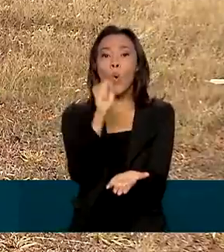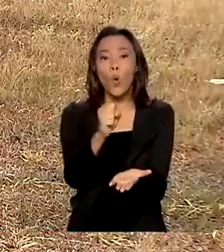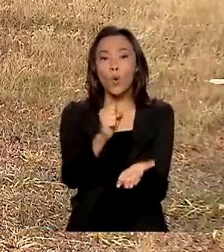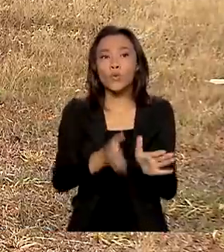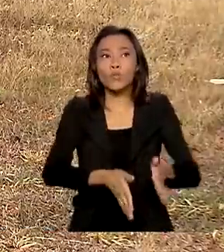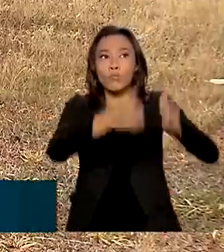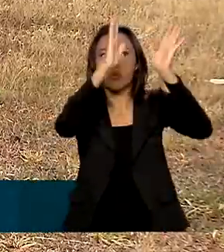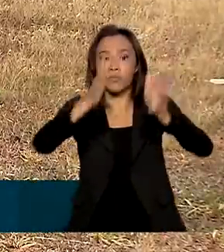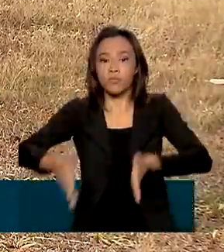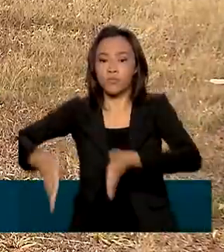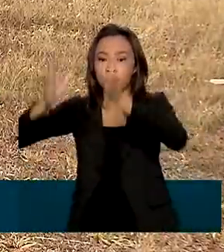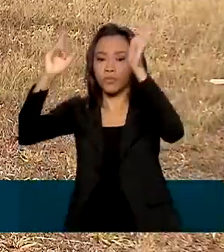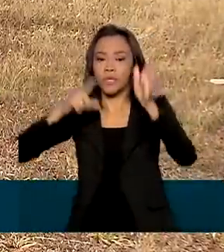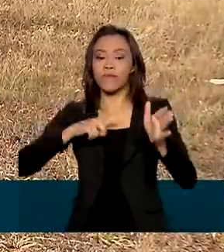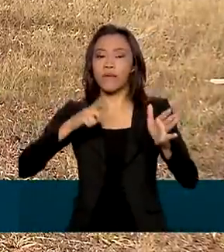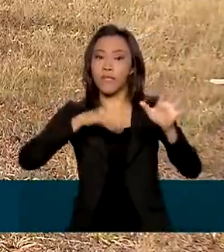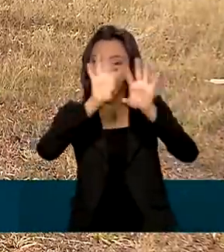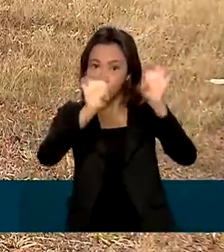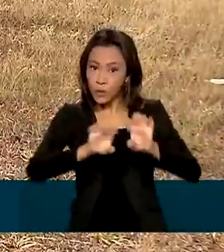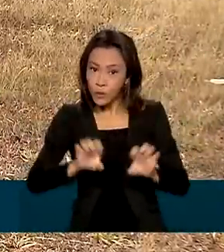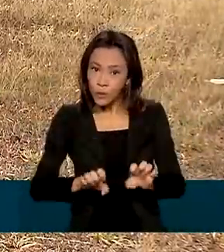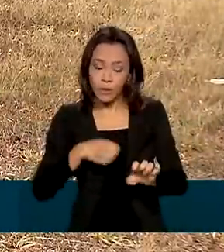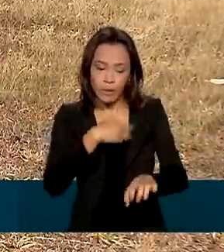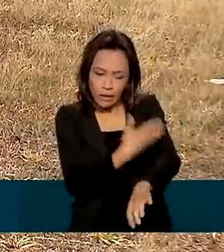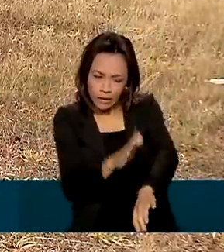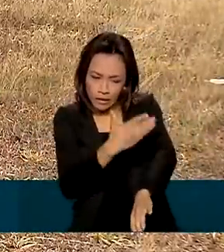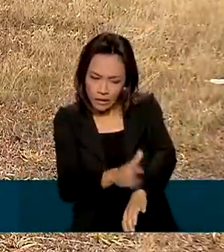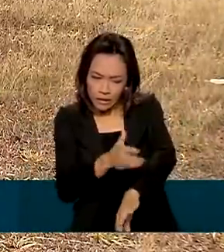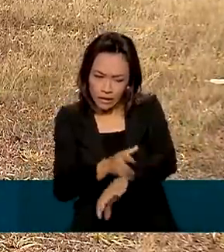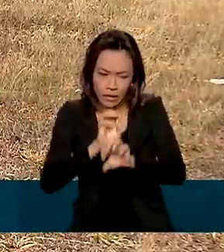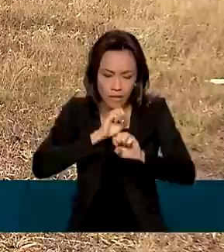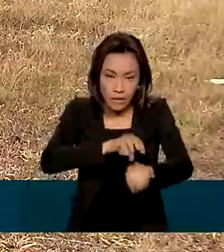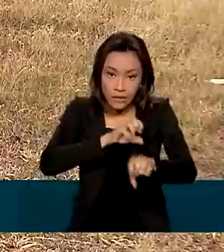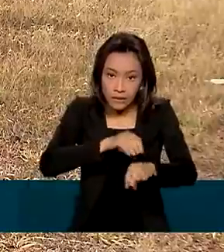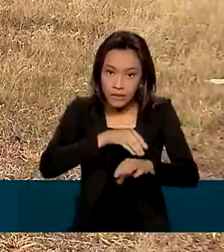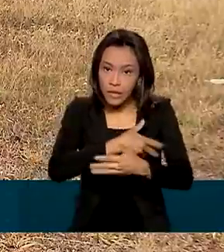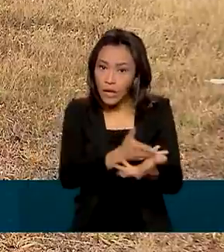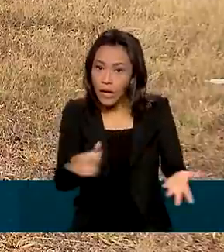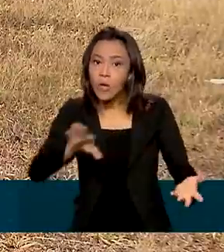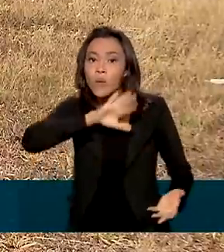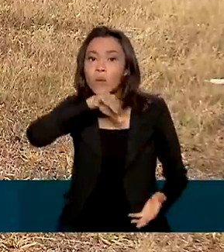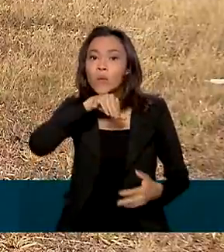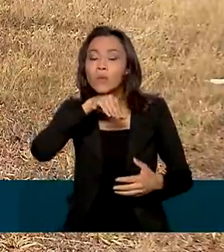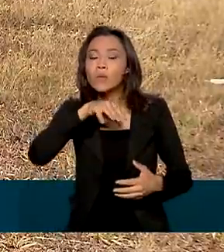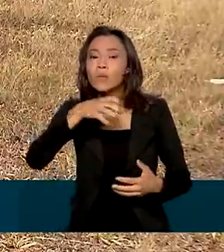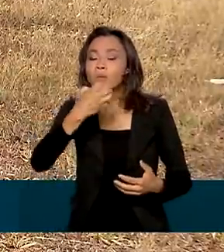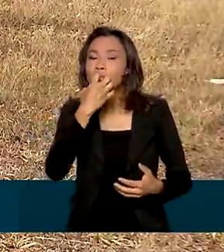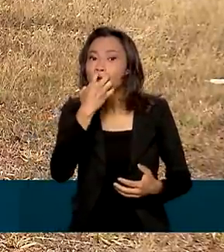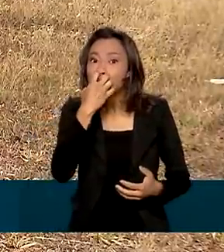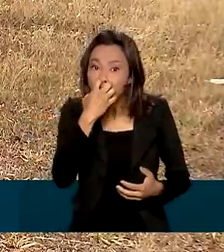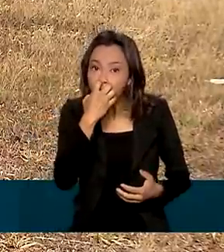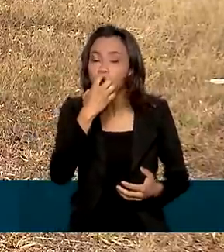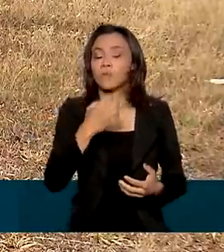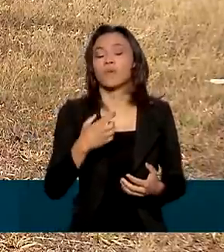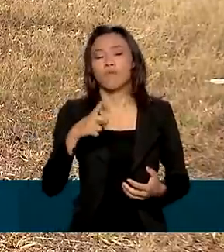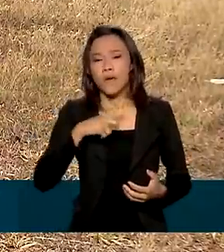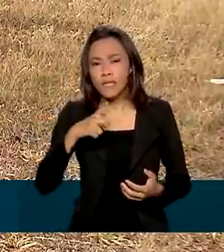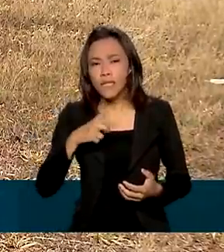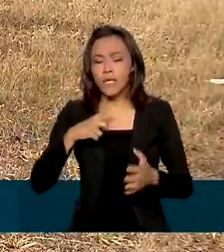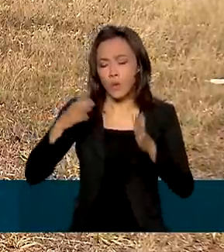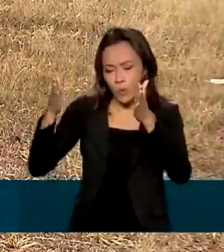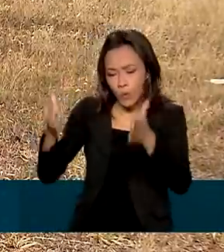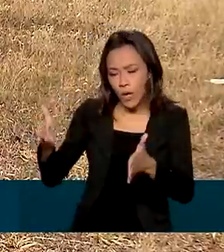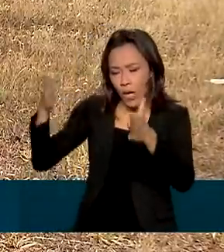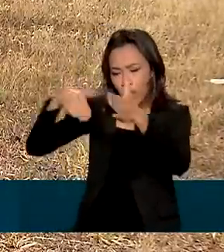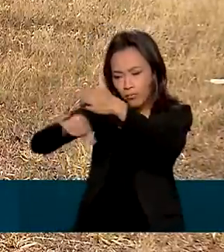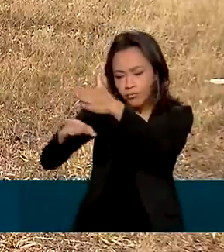aqui nessa área, com estrutura para o ensino e o treinamento dos animais. Além de canis, um laboratório de faro, depósito